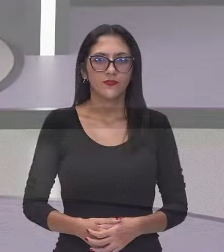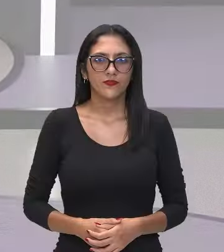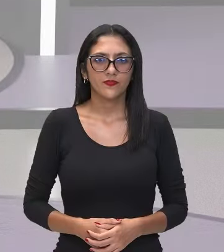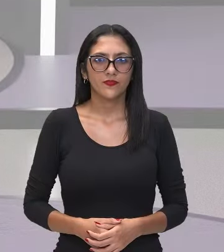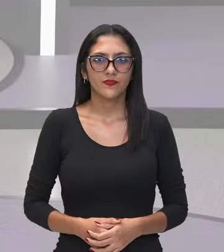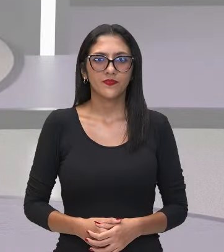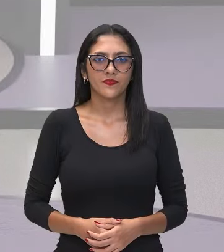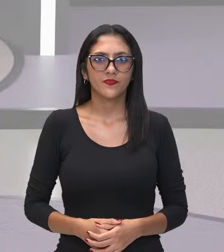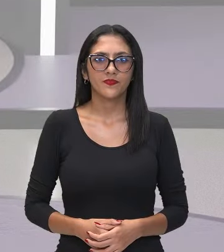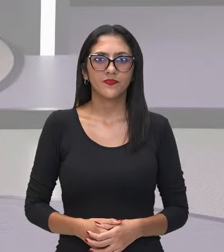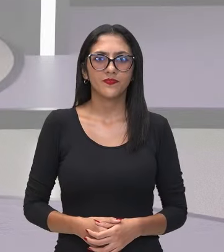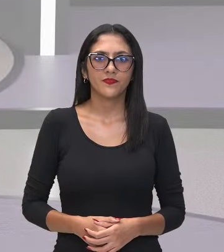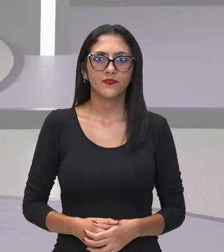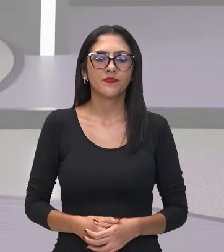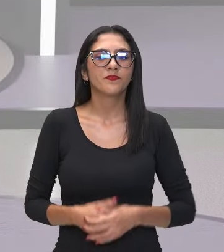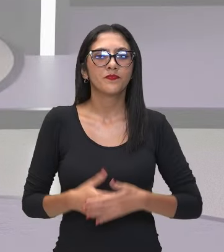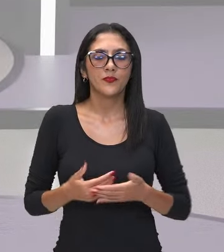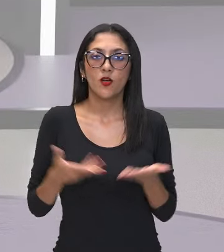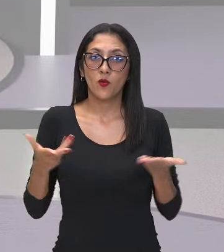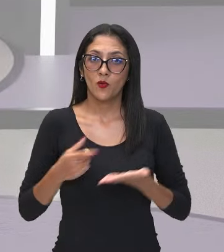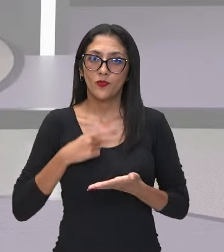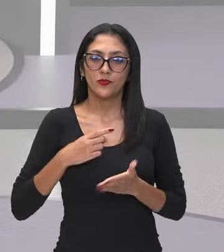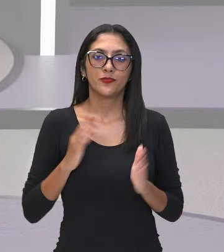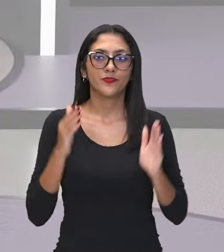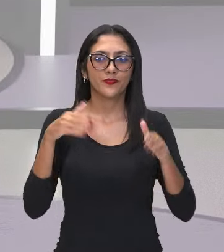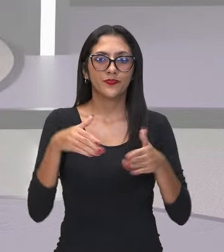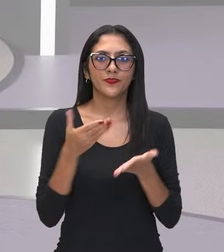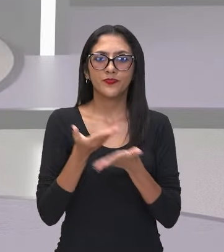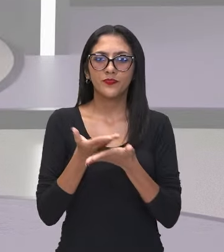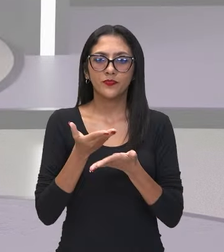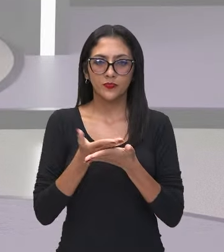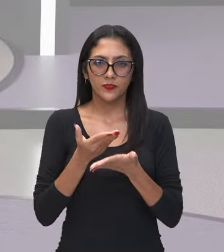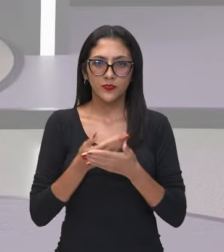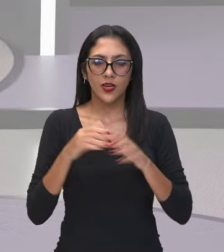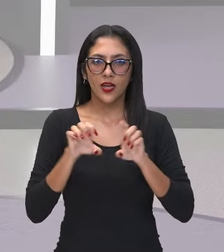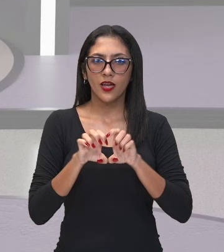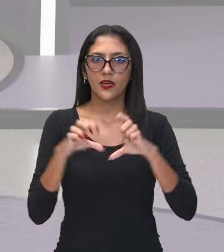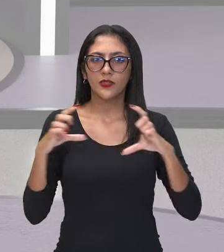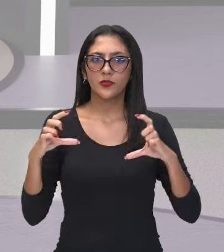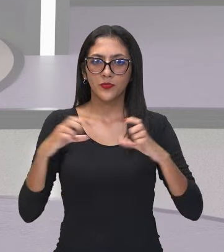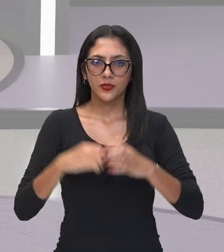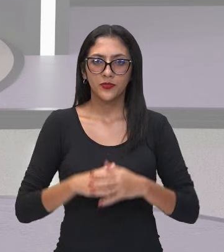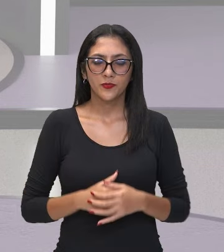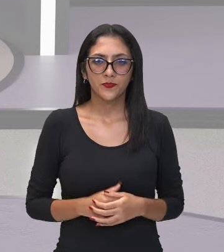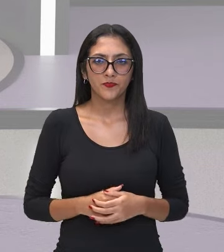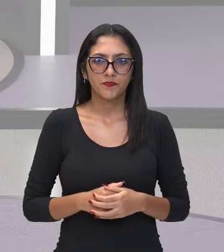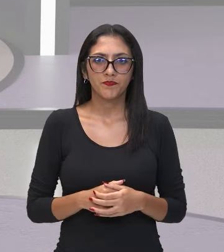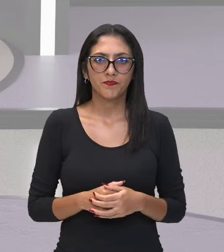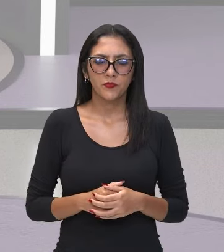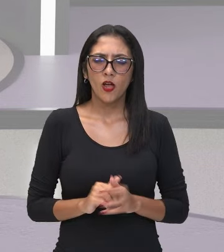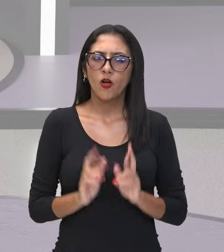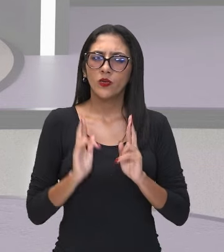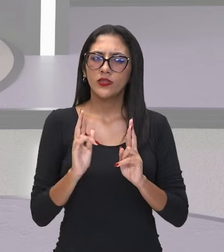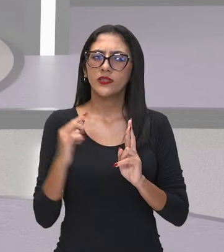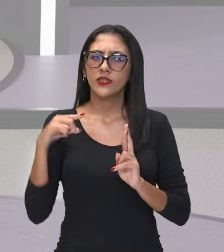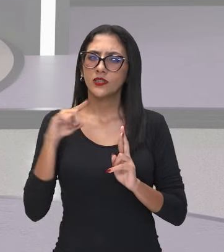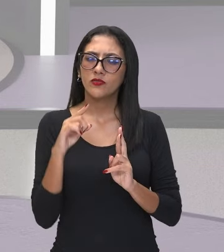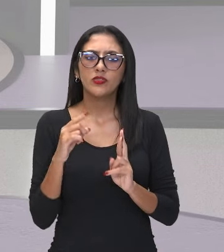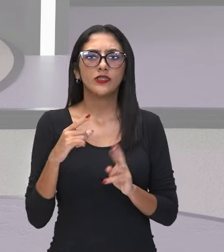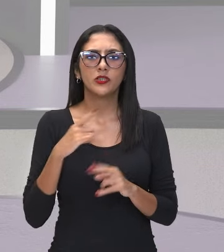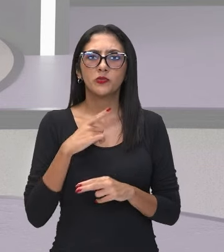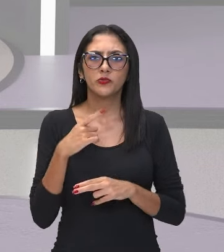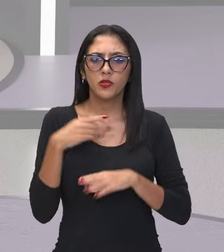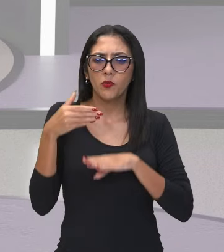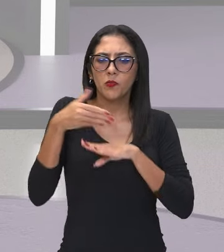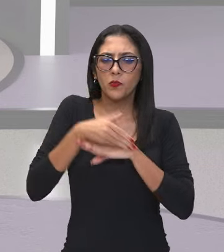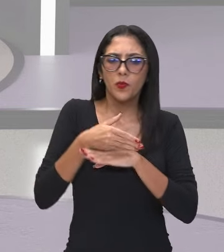Então hoje vamos estar estudando aí sobre expressões, não é? E com certeza você não caiu aqui na